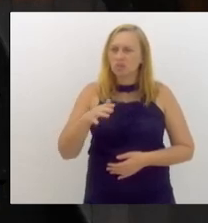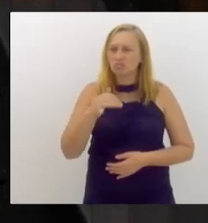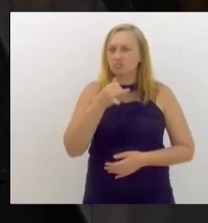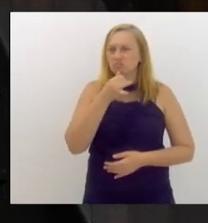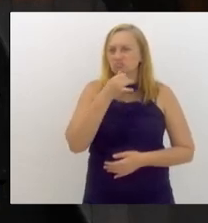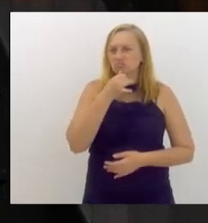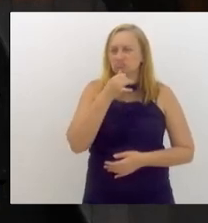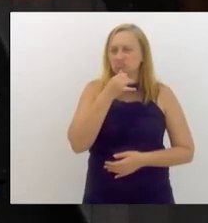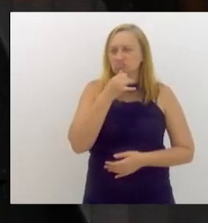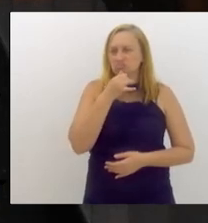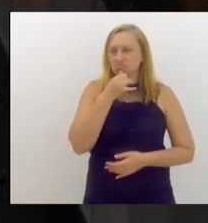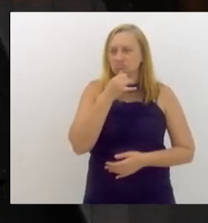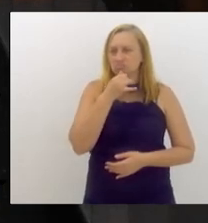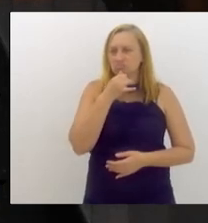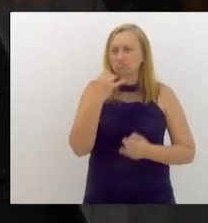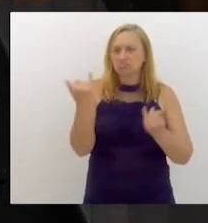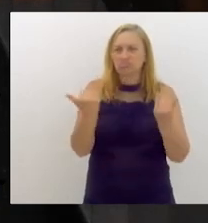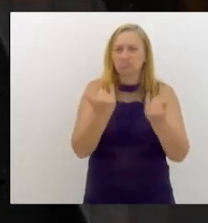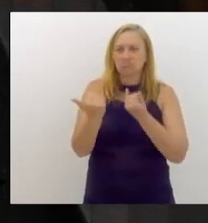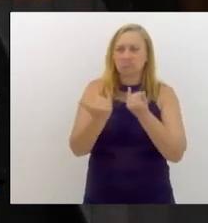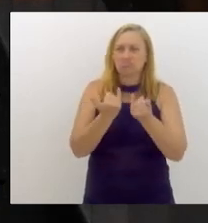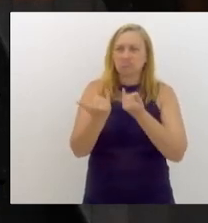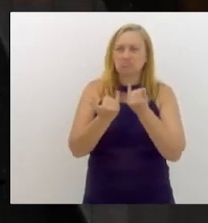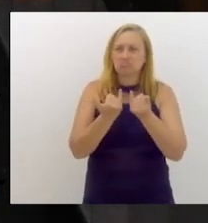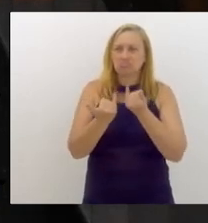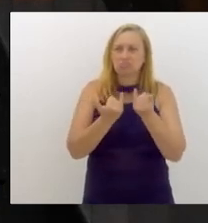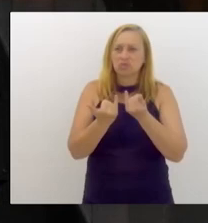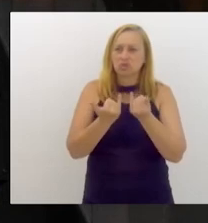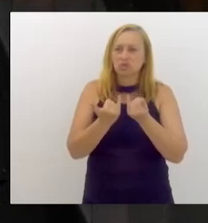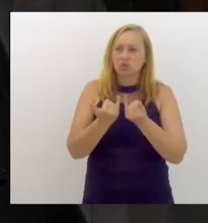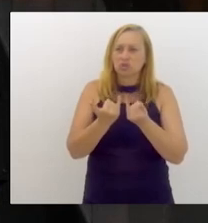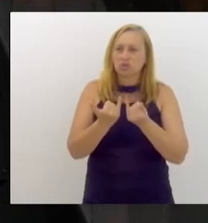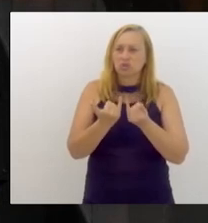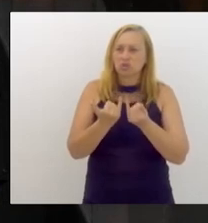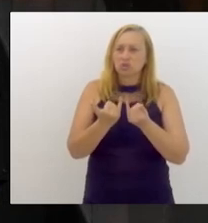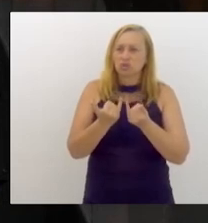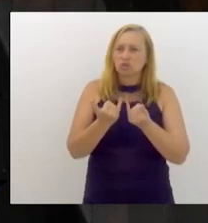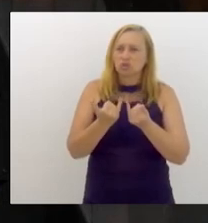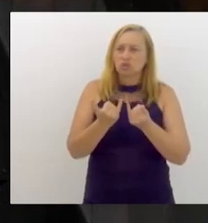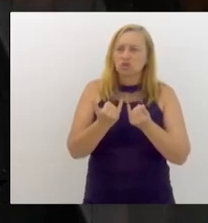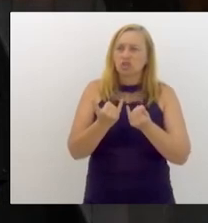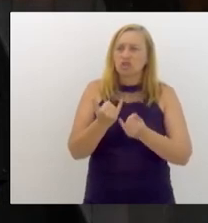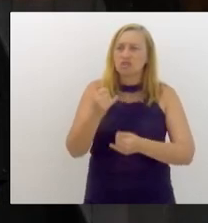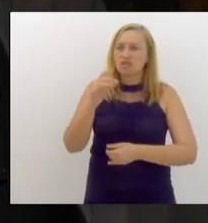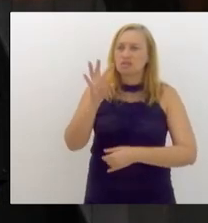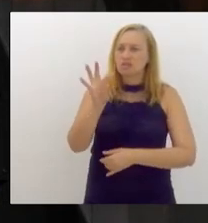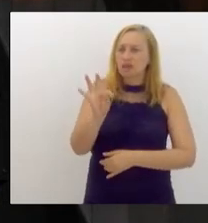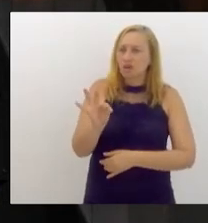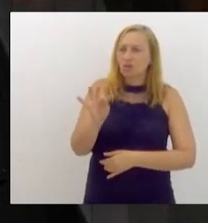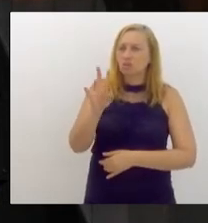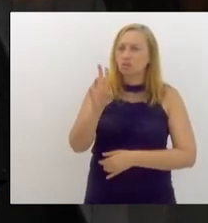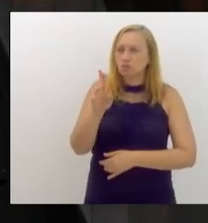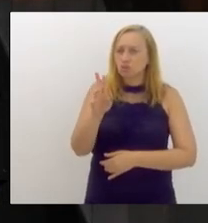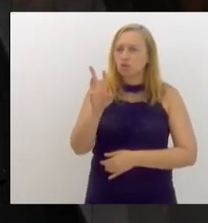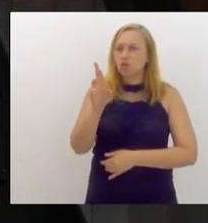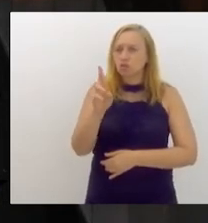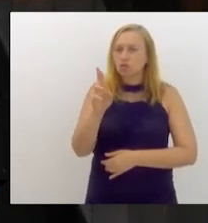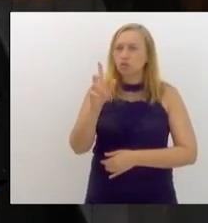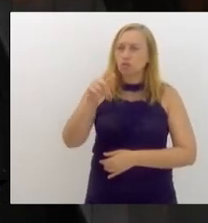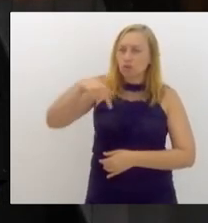estamos tendo notícia na Turquia e na Síria, que já chega a 11 mil